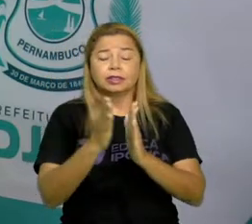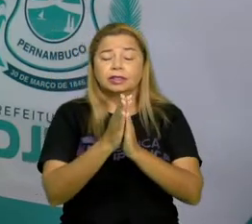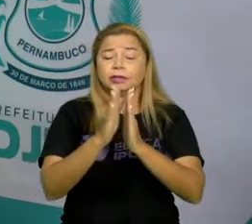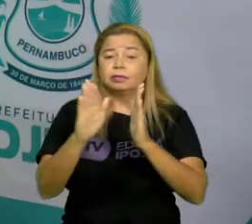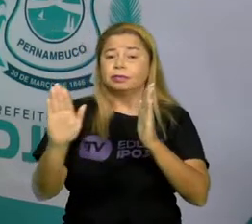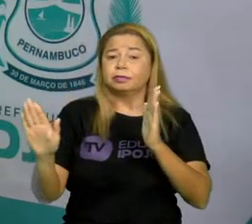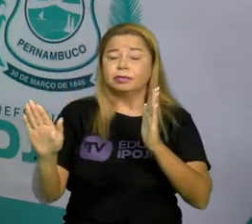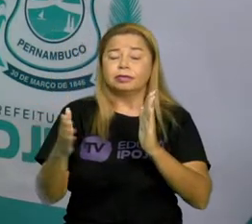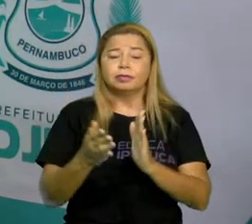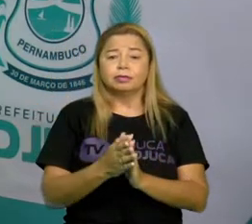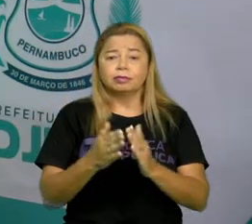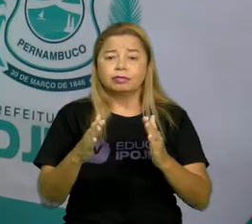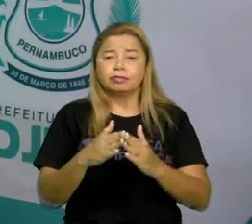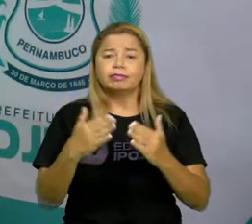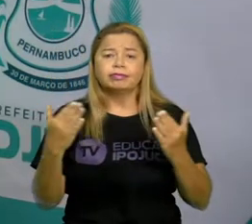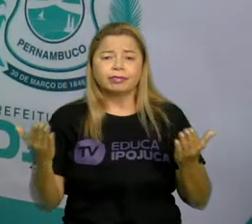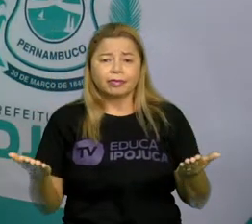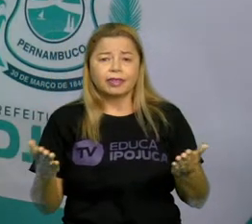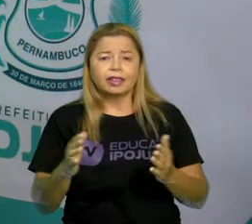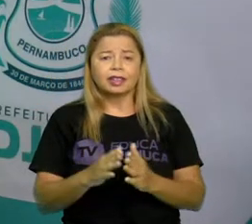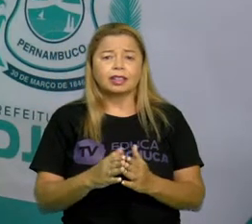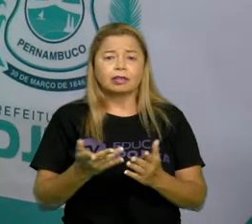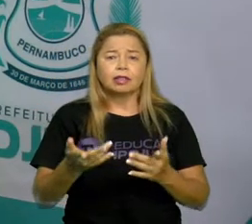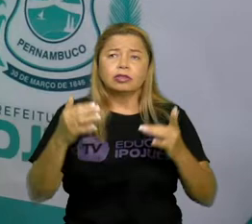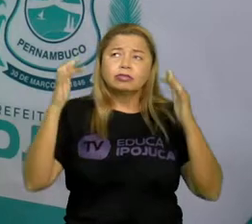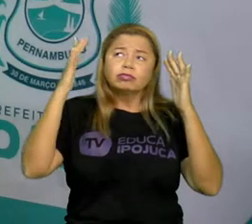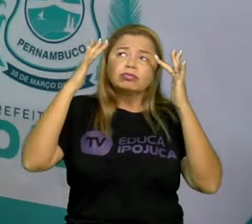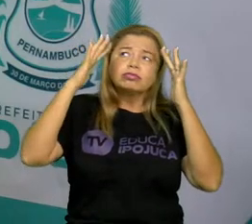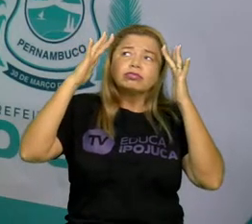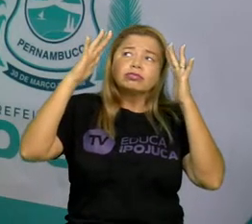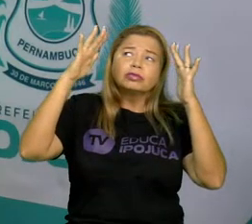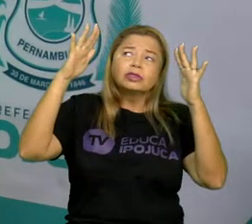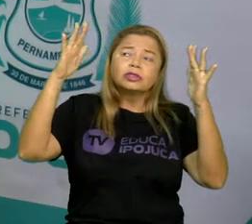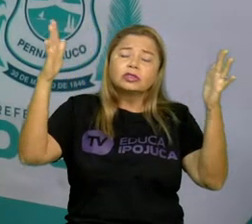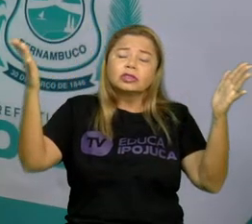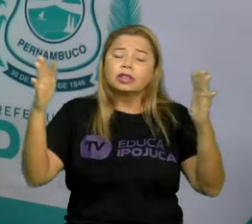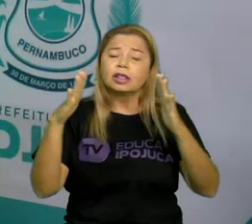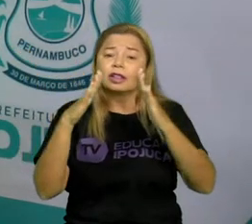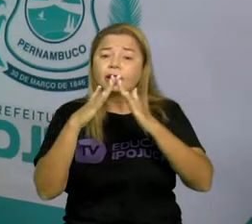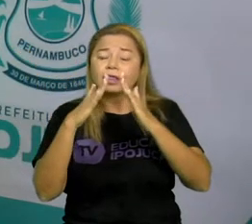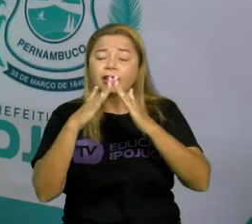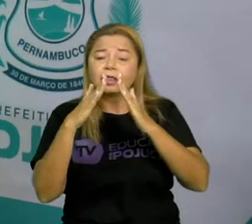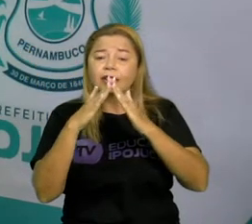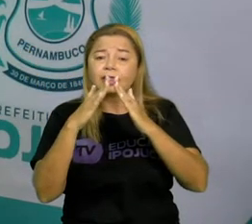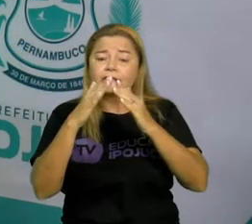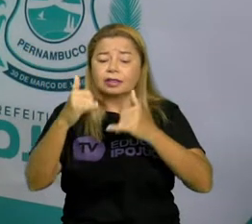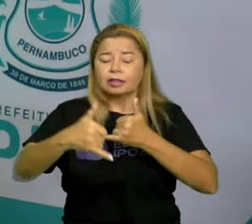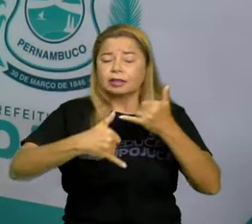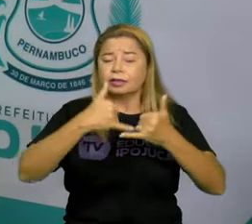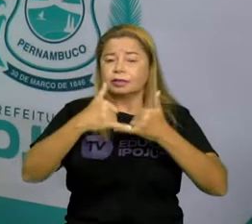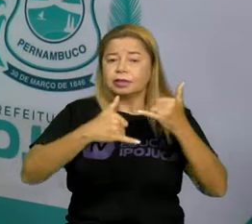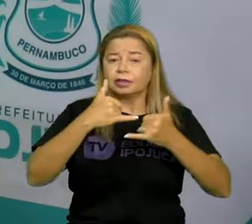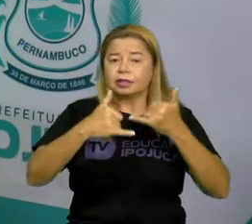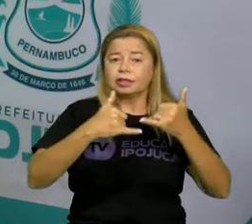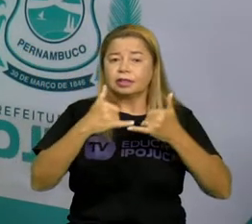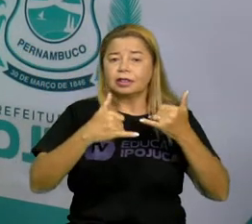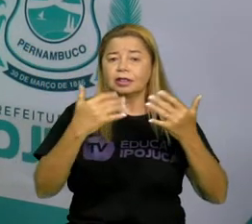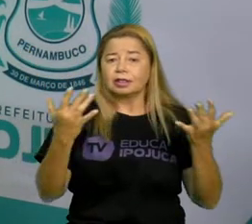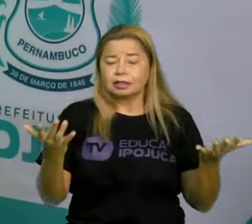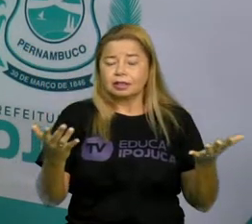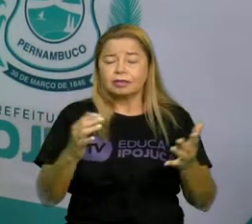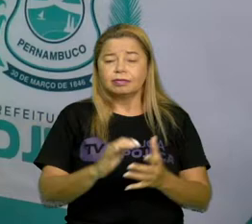Então vamos pensar que seja uma casa bem de brincadeira. Uma casa que é feita para